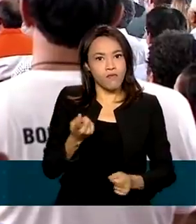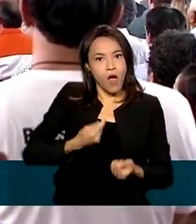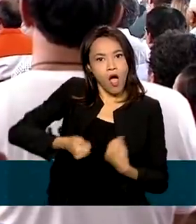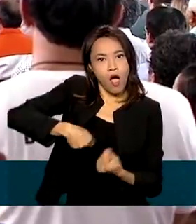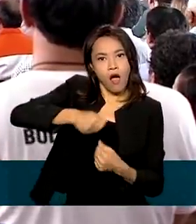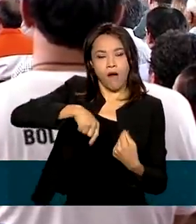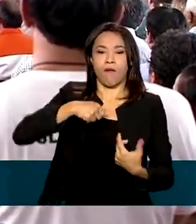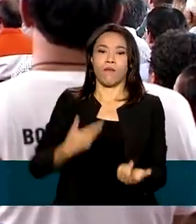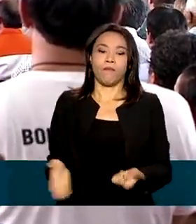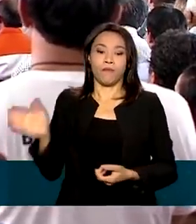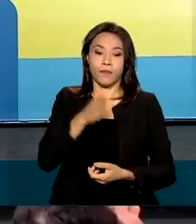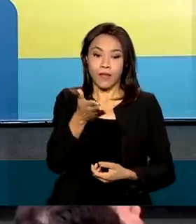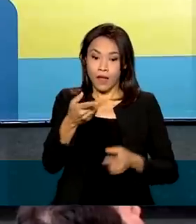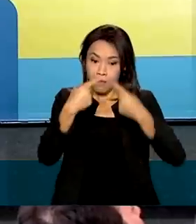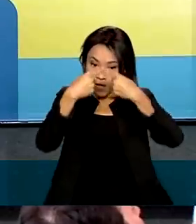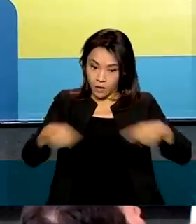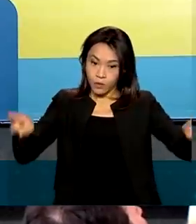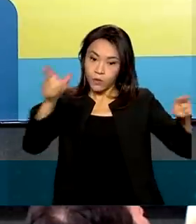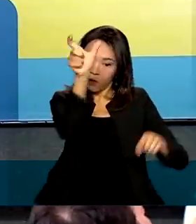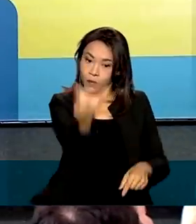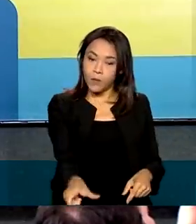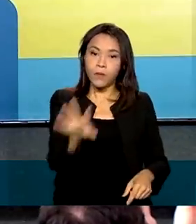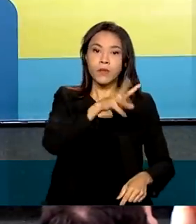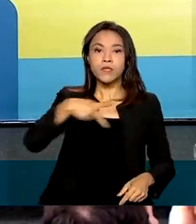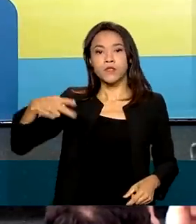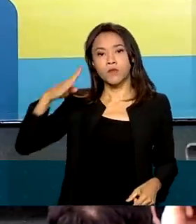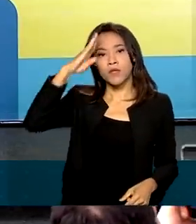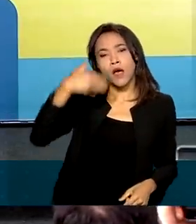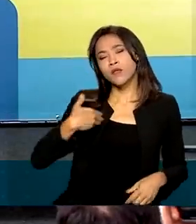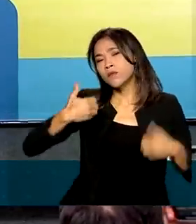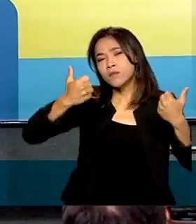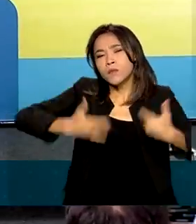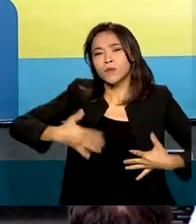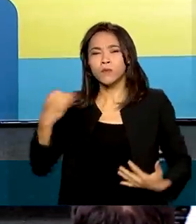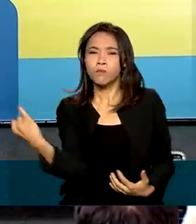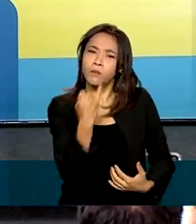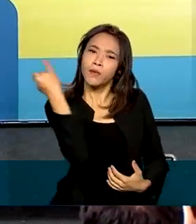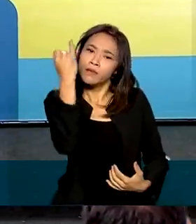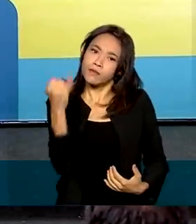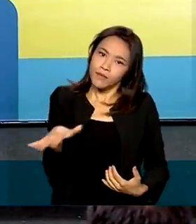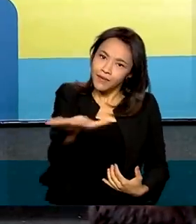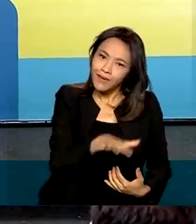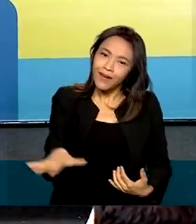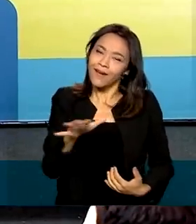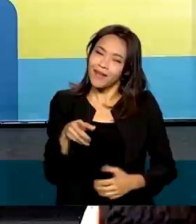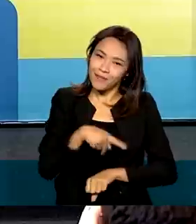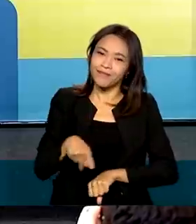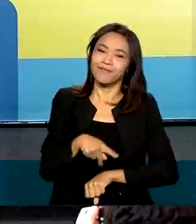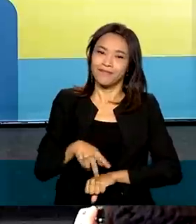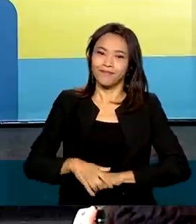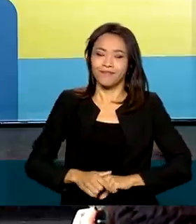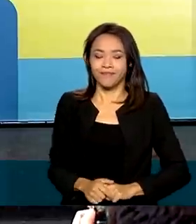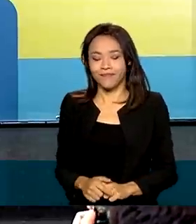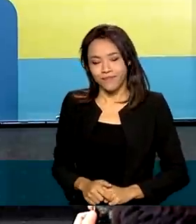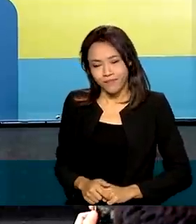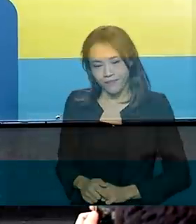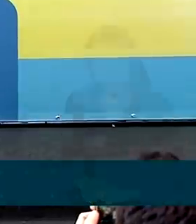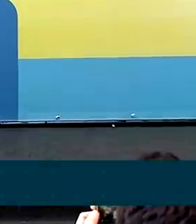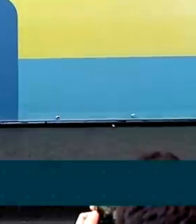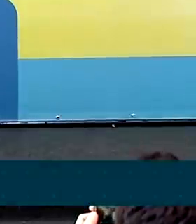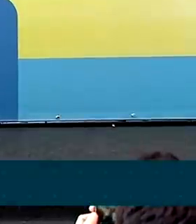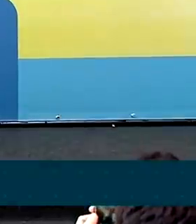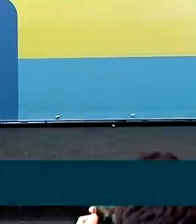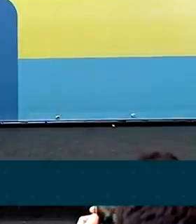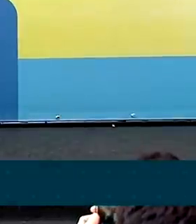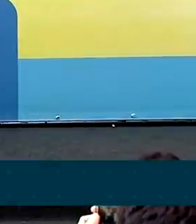Na abertura da AgriShow, o presidente Bolsonaro falou sobre a importância do setor para o país. A gente faz o